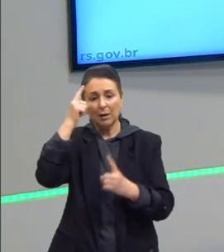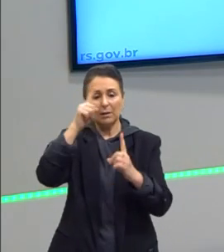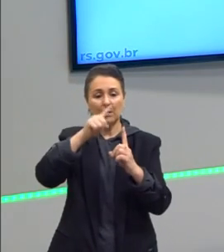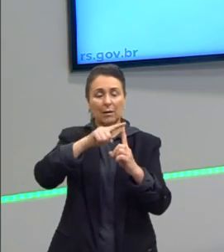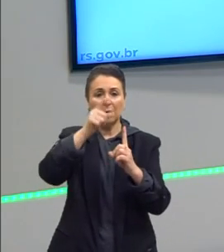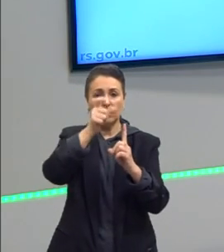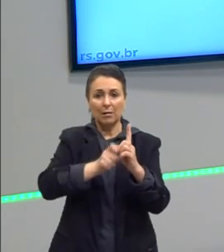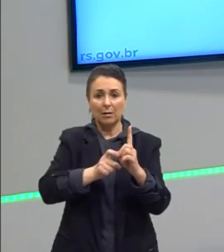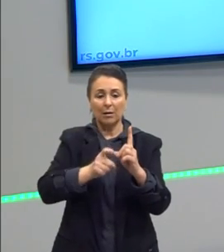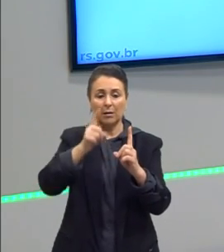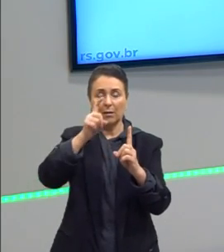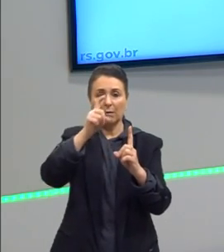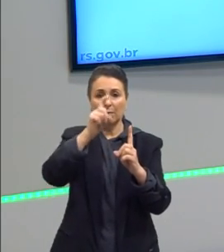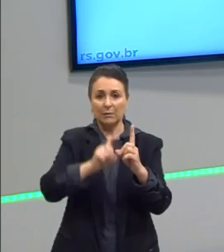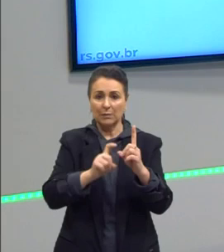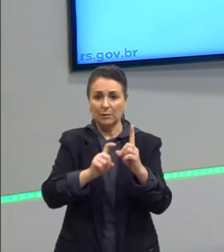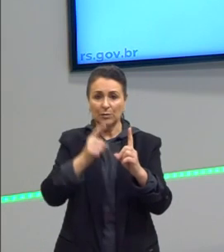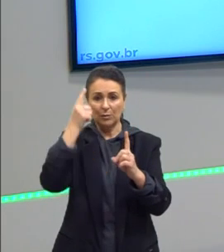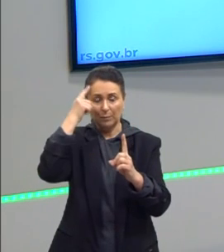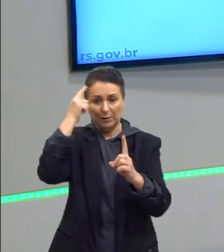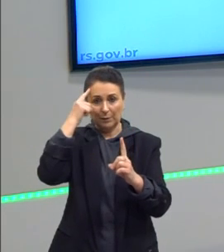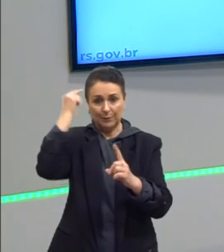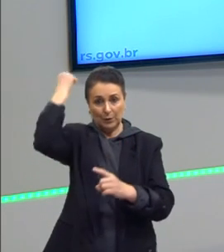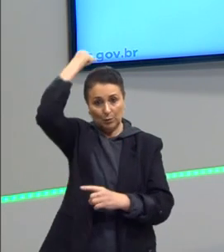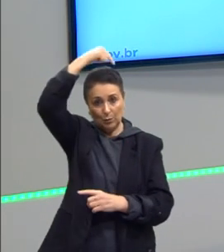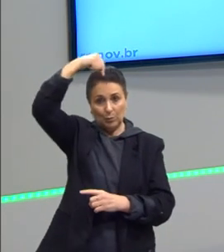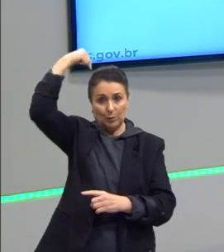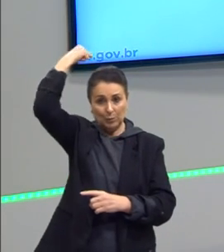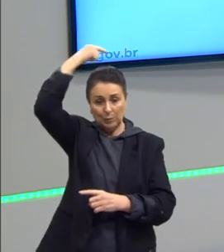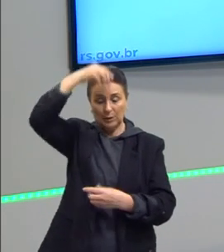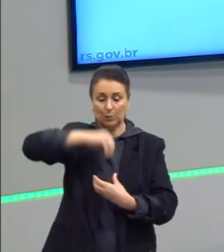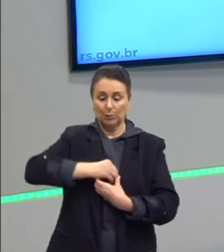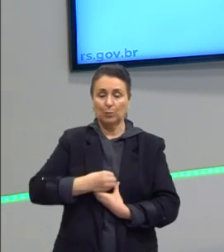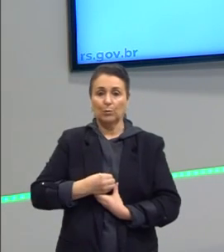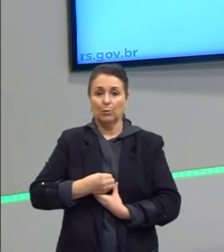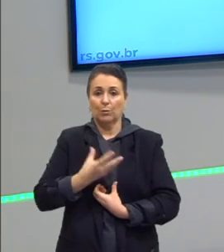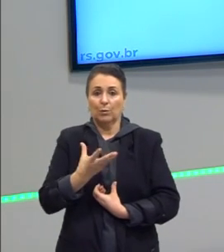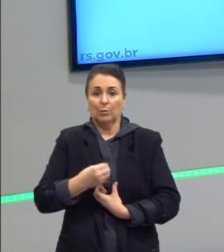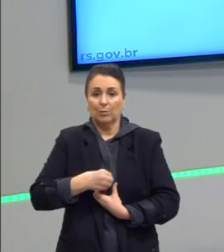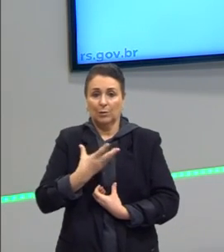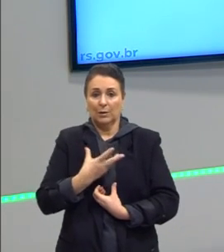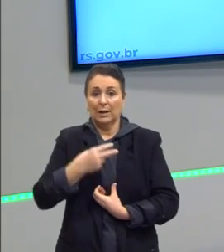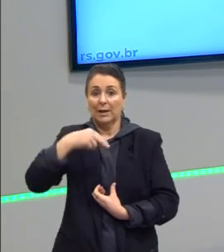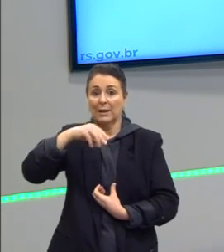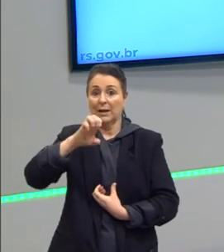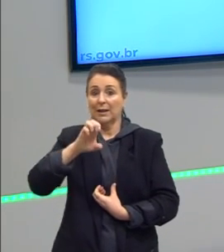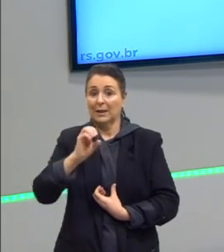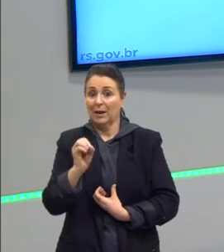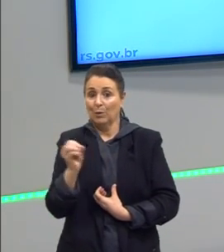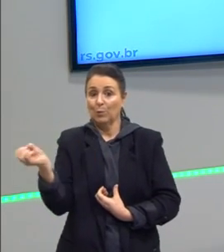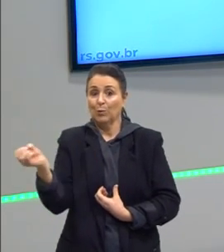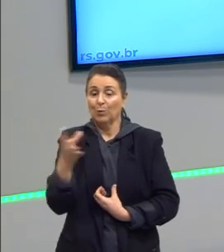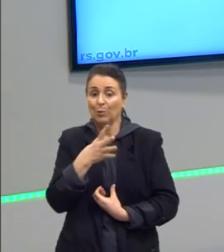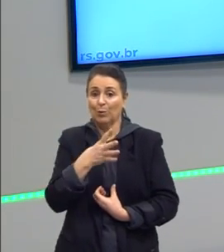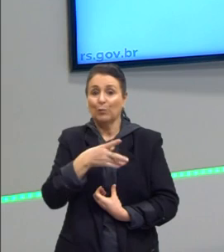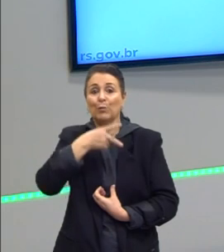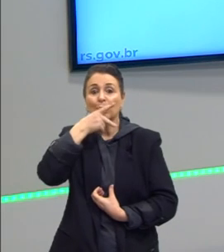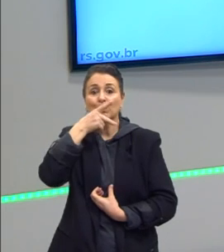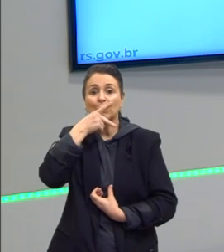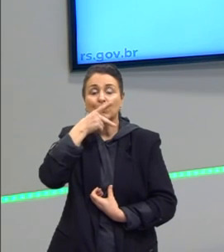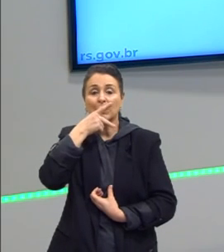pensamos em algo além. O Santo Agostinho era um neoplatônico, e aí a teoria de Santo Agostinho, ou